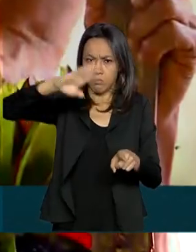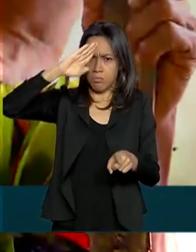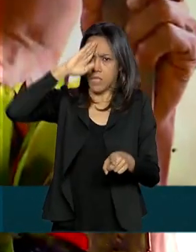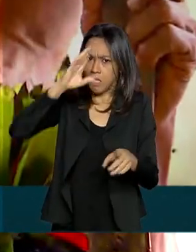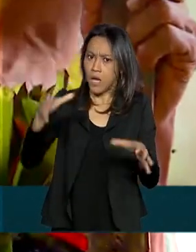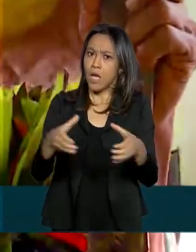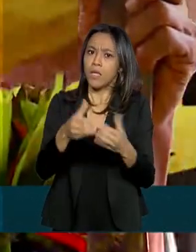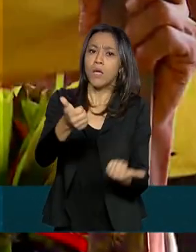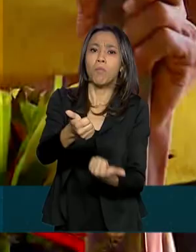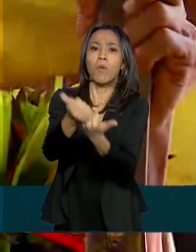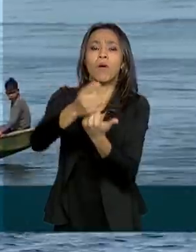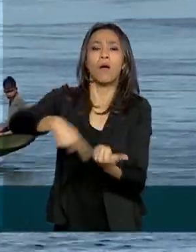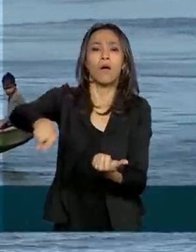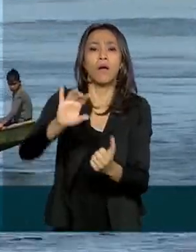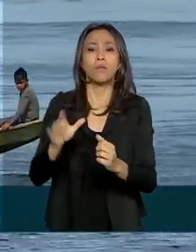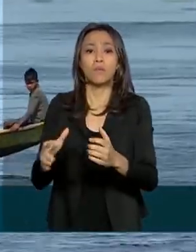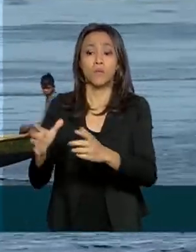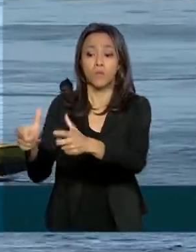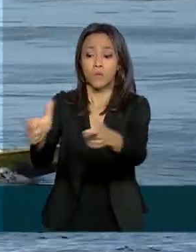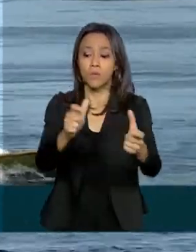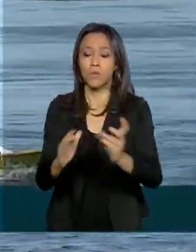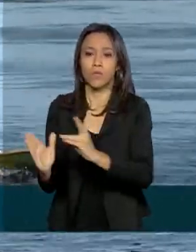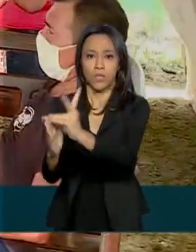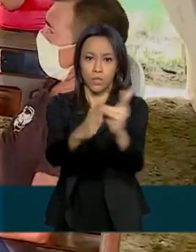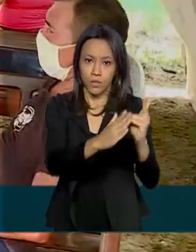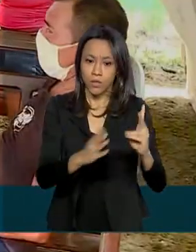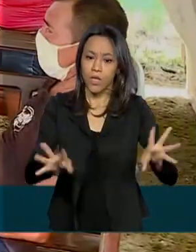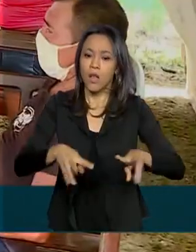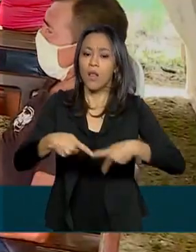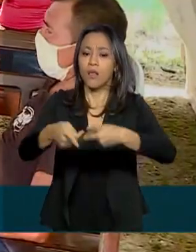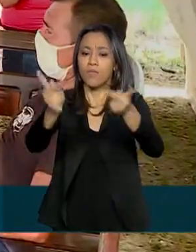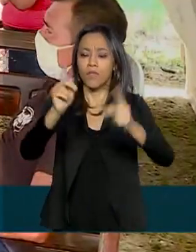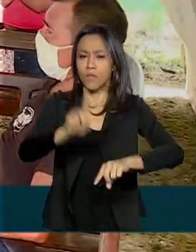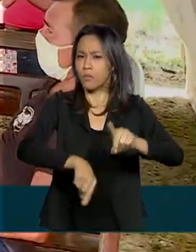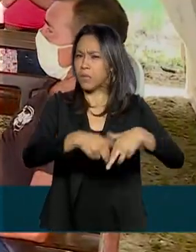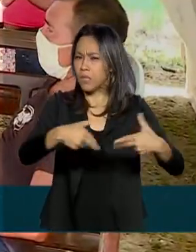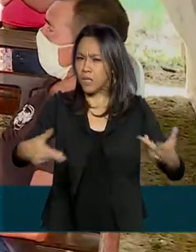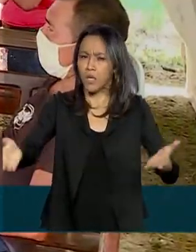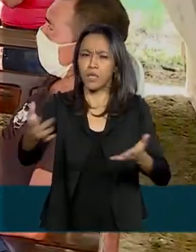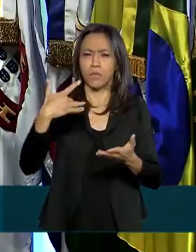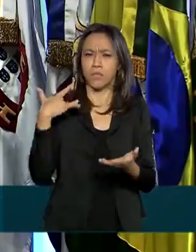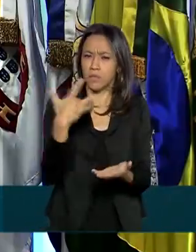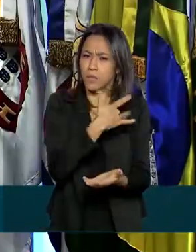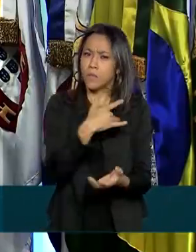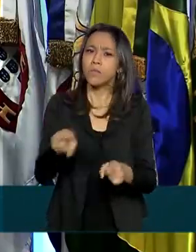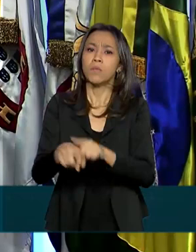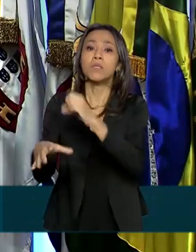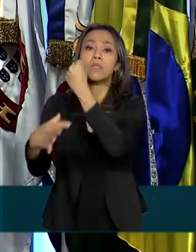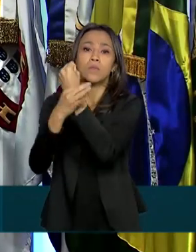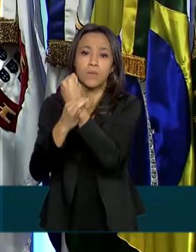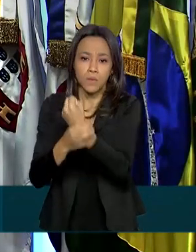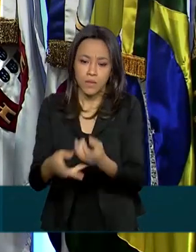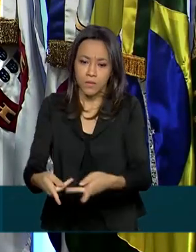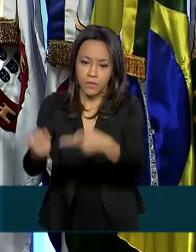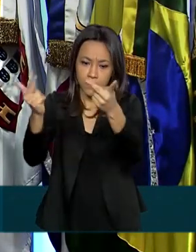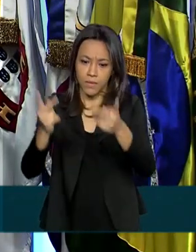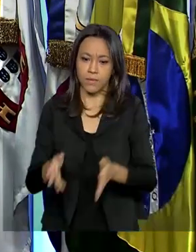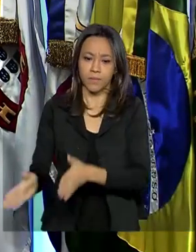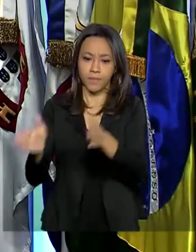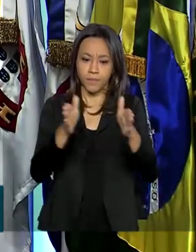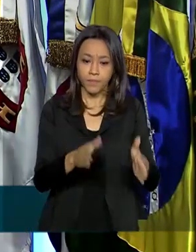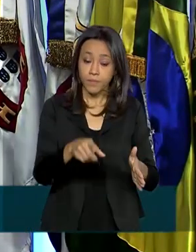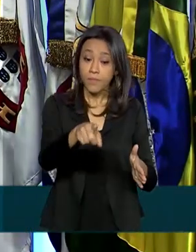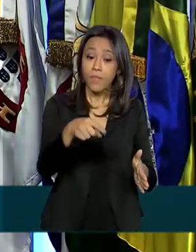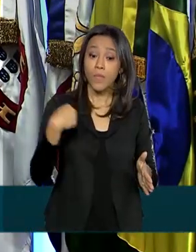de aldeias indígenas, levando insumos para a saúde e a segurança. Nós levamos para as aldeias